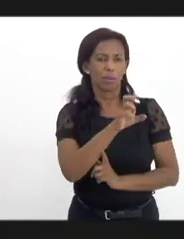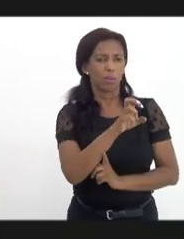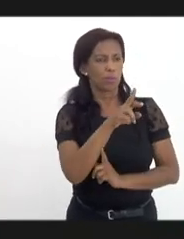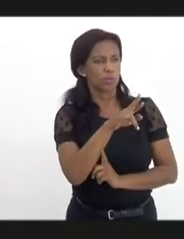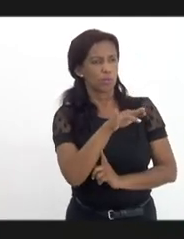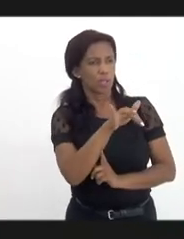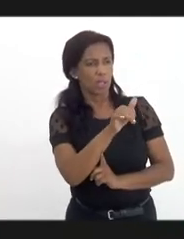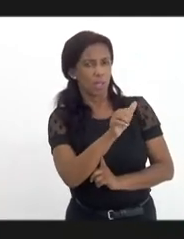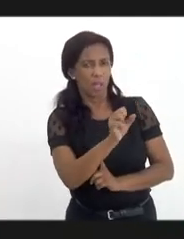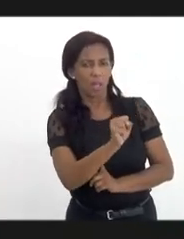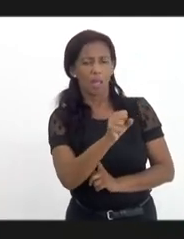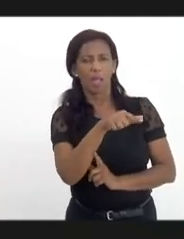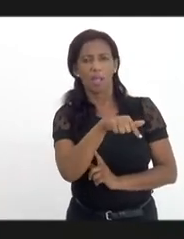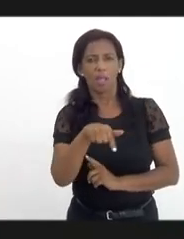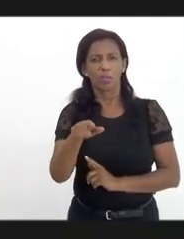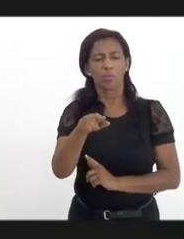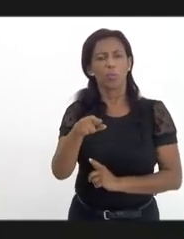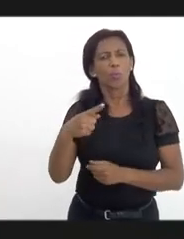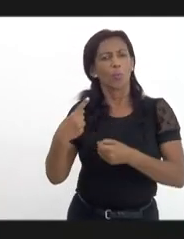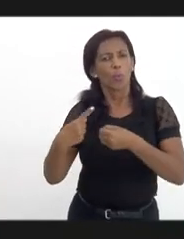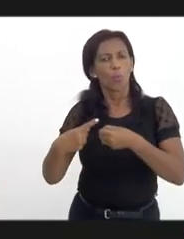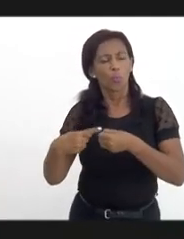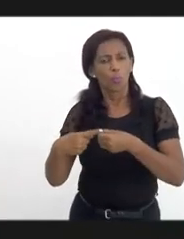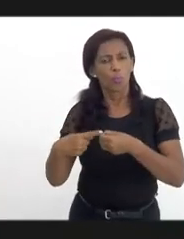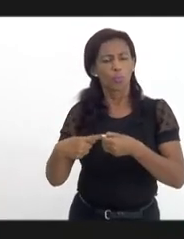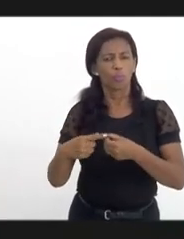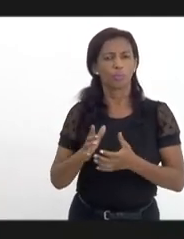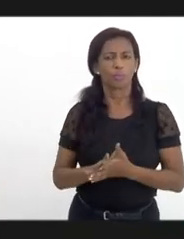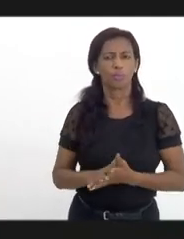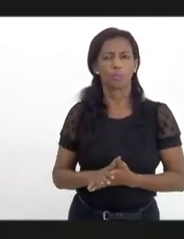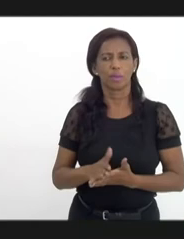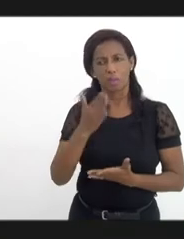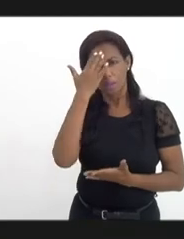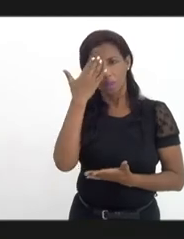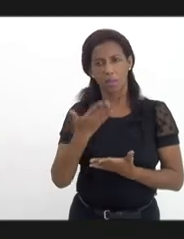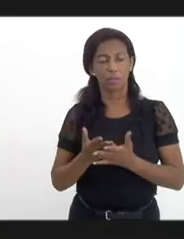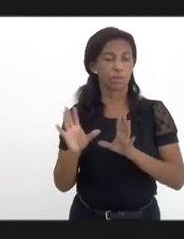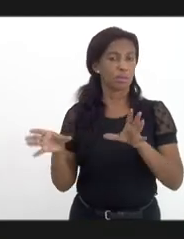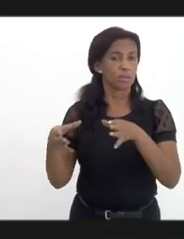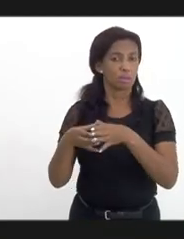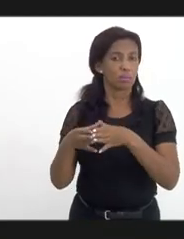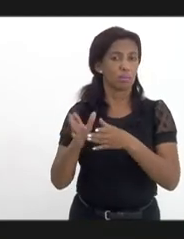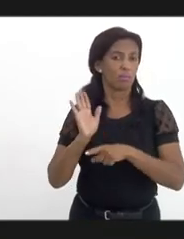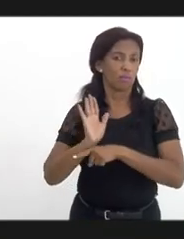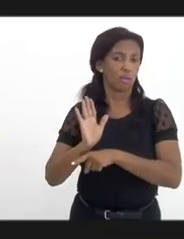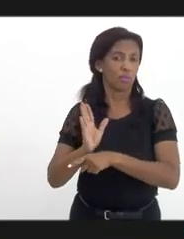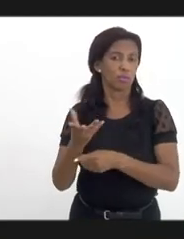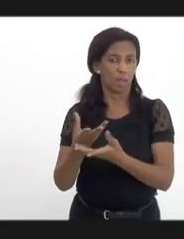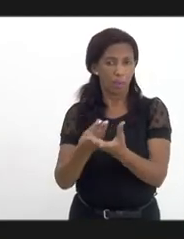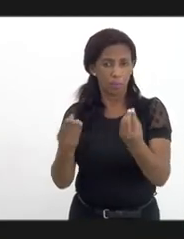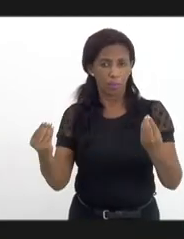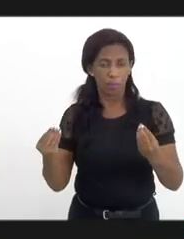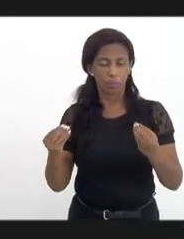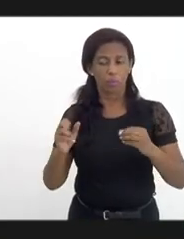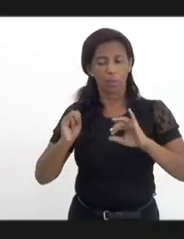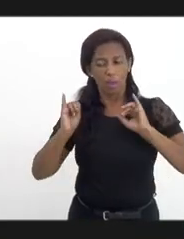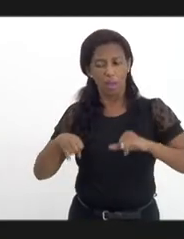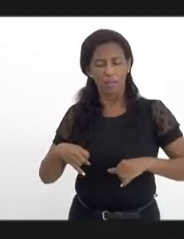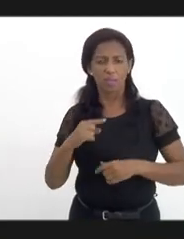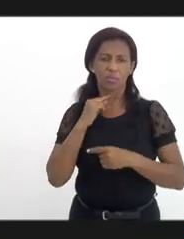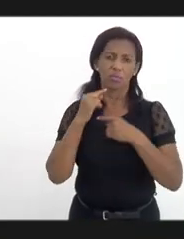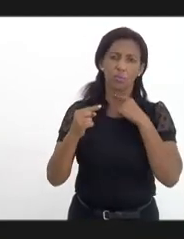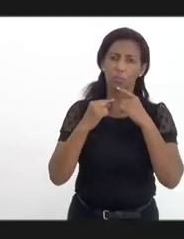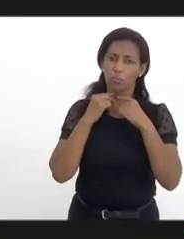com o Centro Clop, aqui do município. Creio que essa comissão vai contribuir muito. Assim que nós tivermos alguma